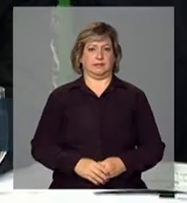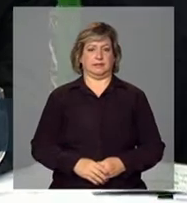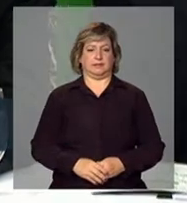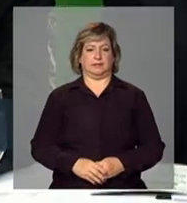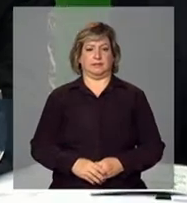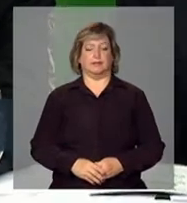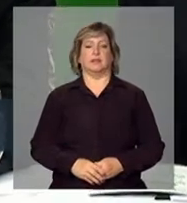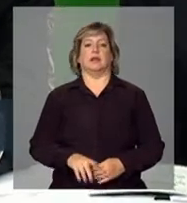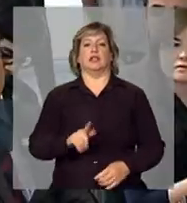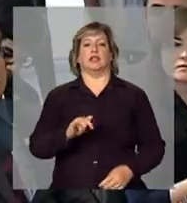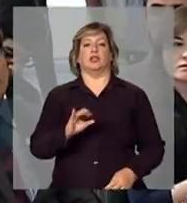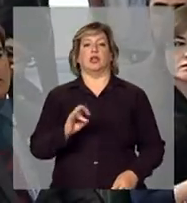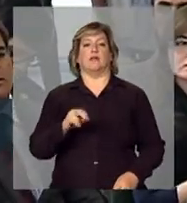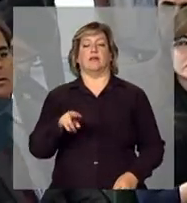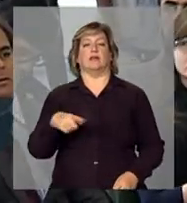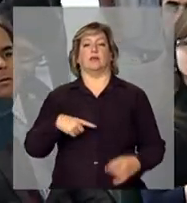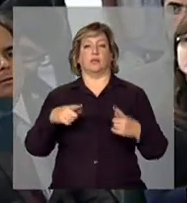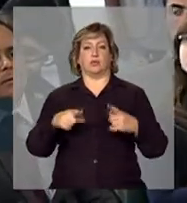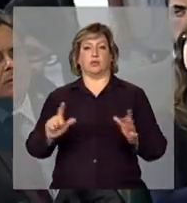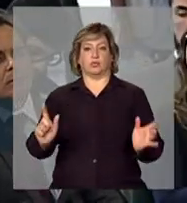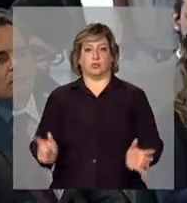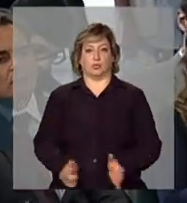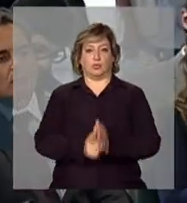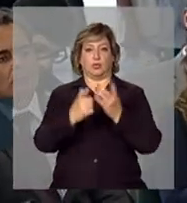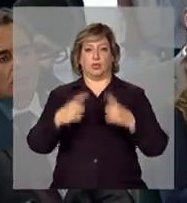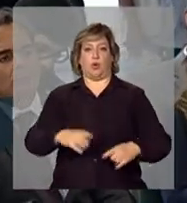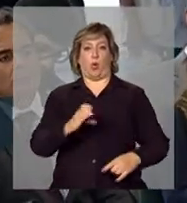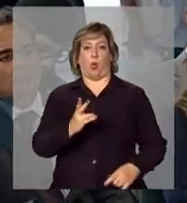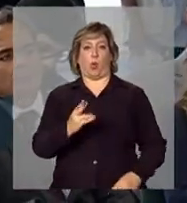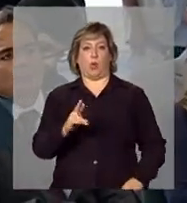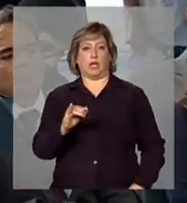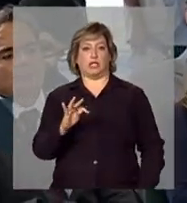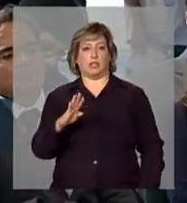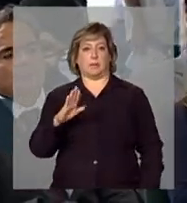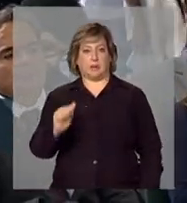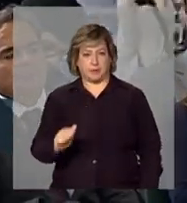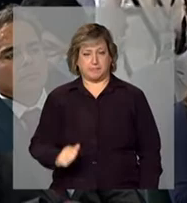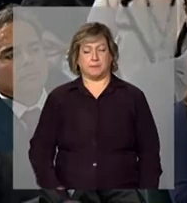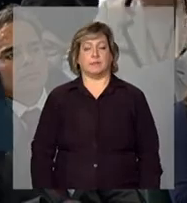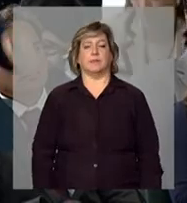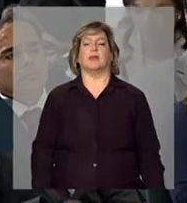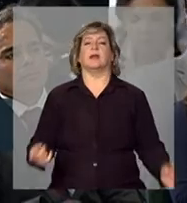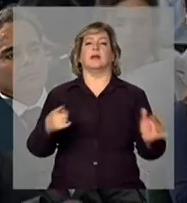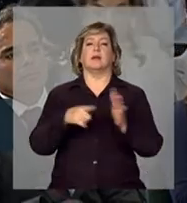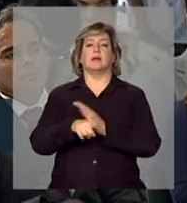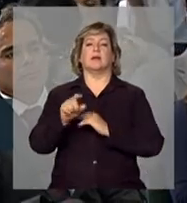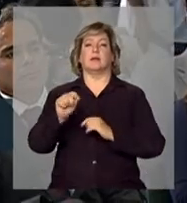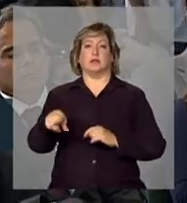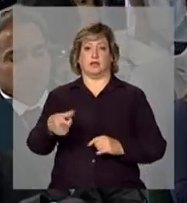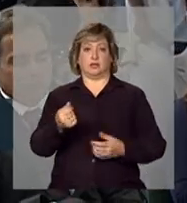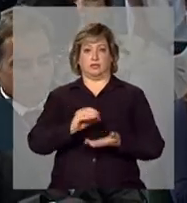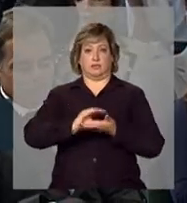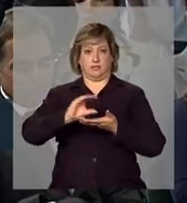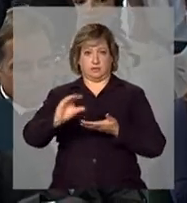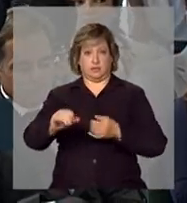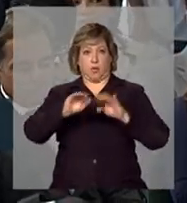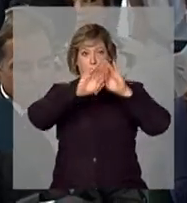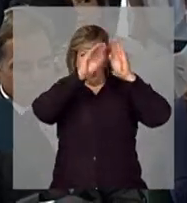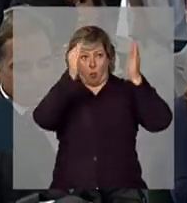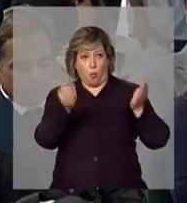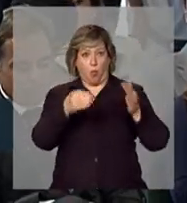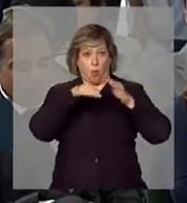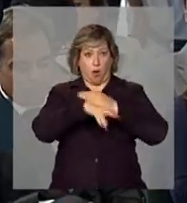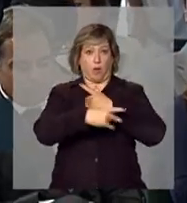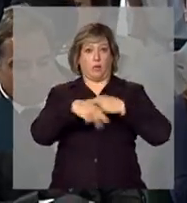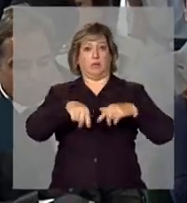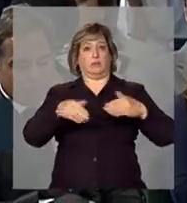Giovanni Ferreira, Jornal Gazeta do Povo, de Curitiba. Ministro, é muito claro que o investimento em armazenagem é para fazer